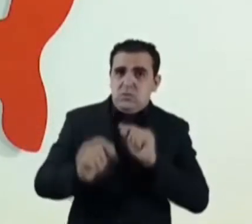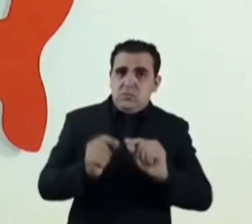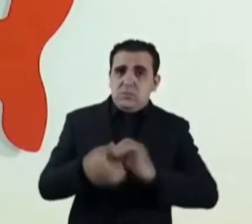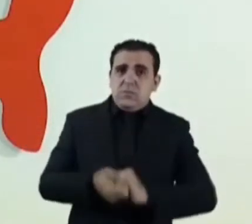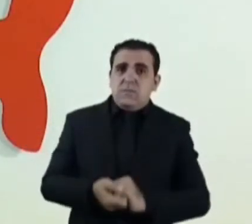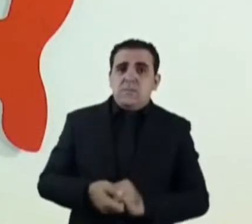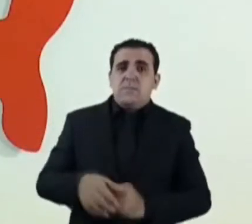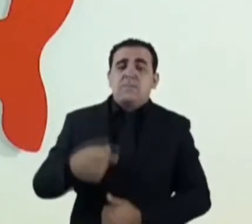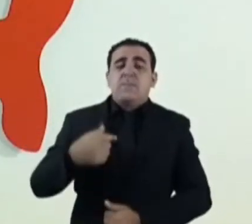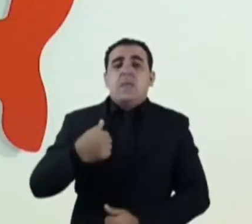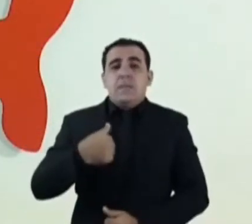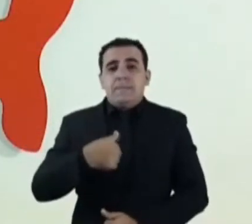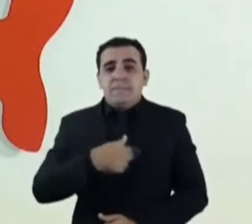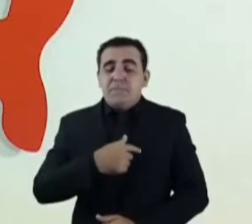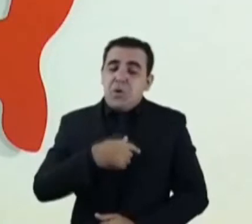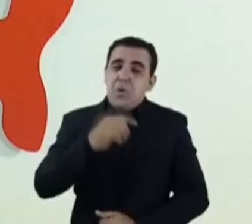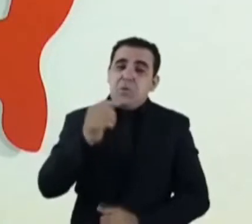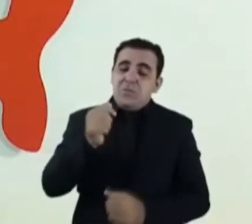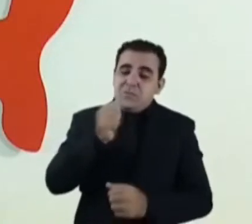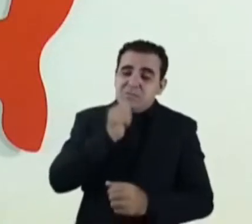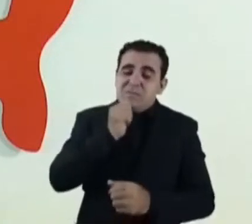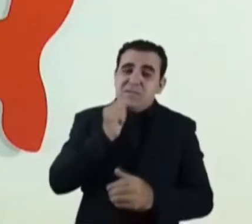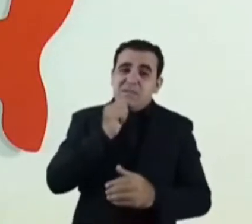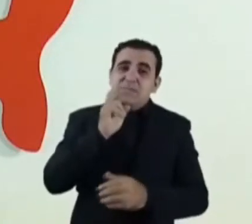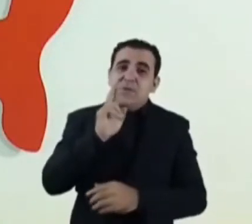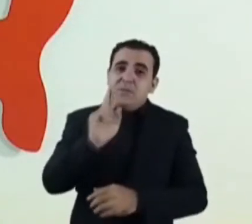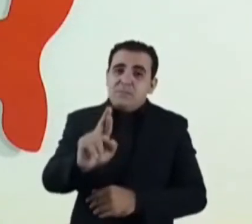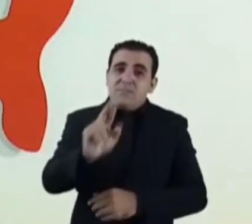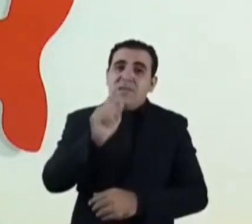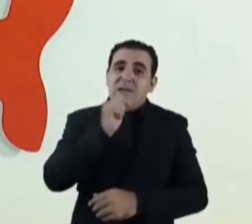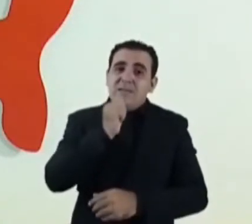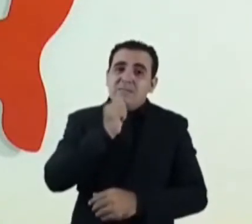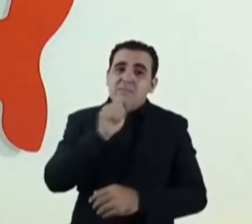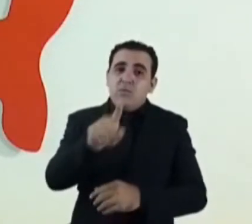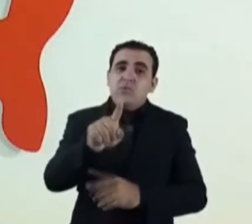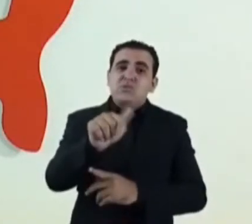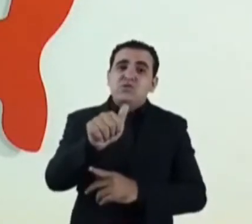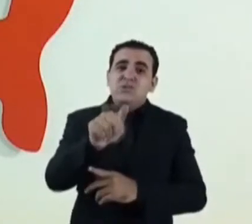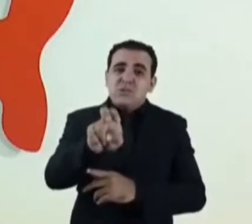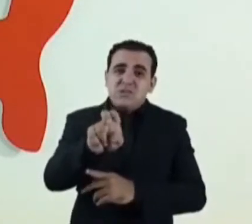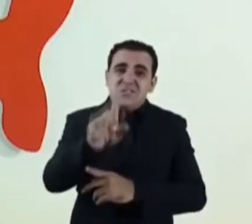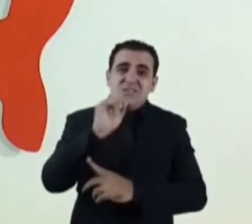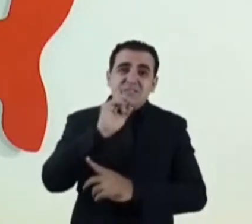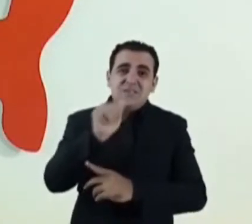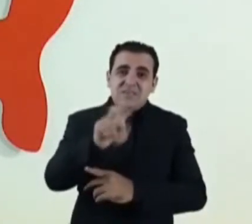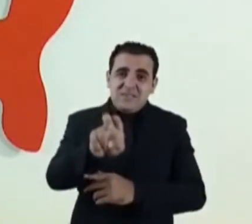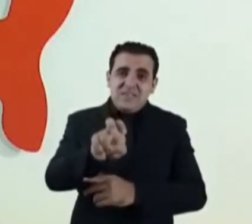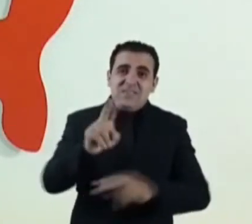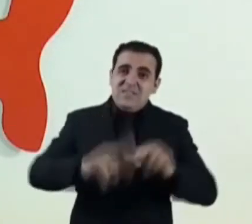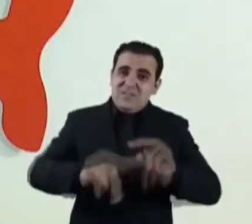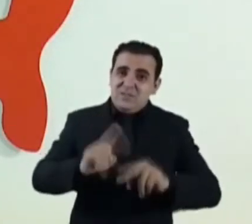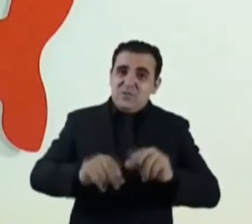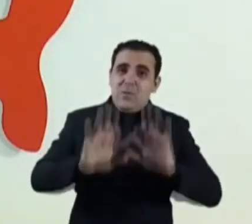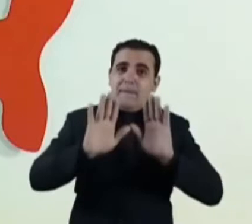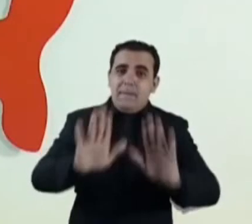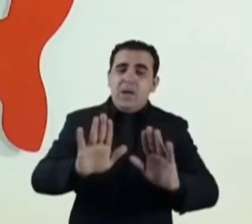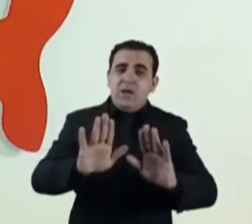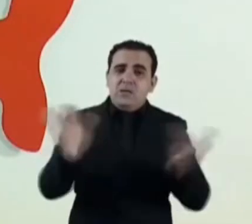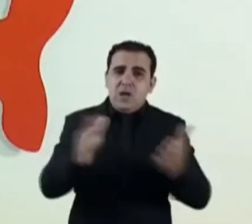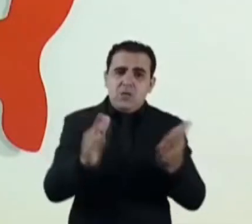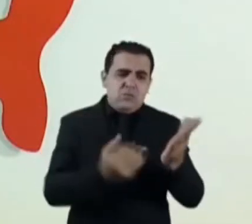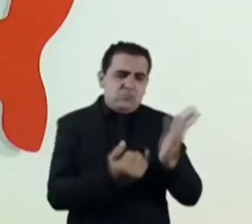nós estávamos com a previsão previsão do dia 15. Em face dos